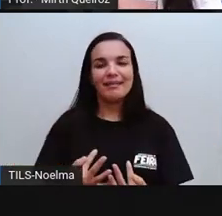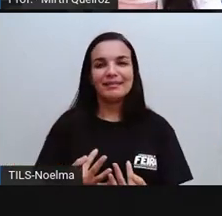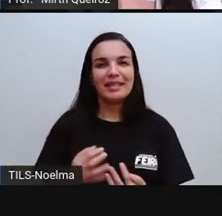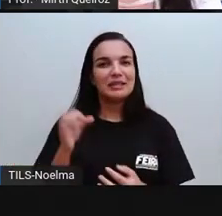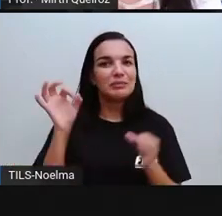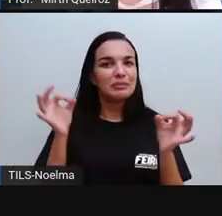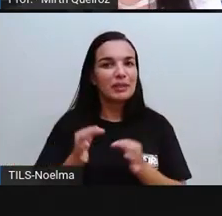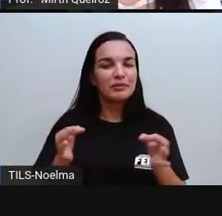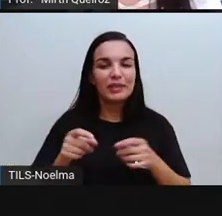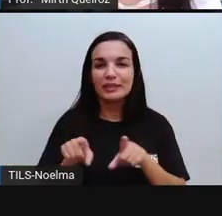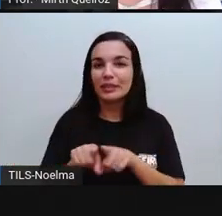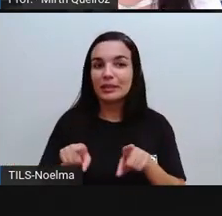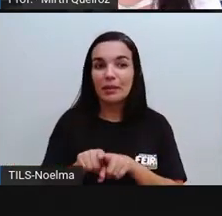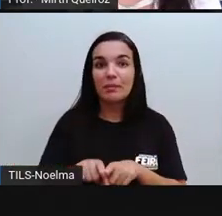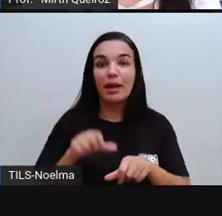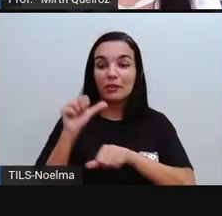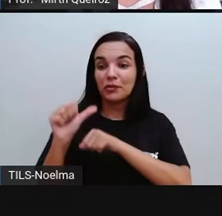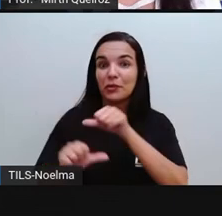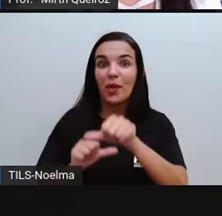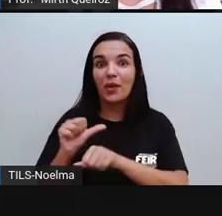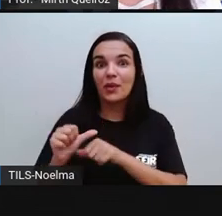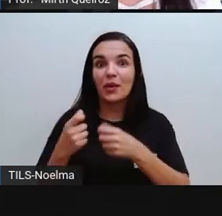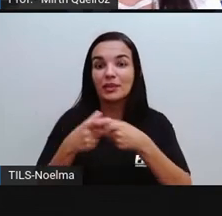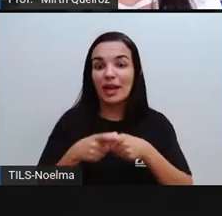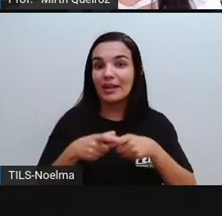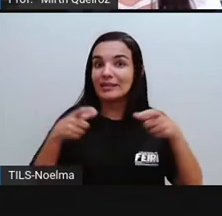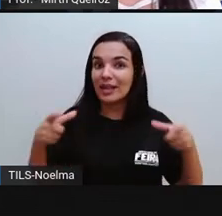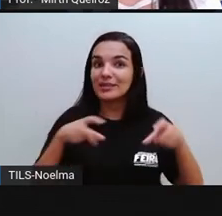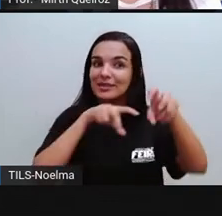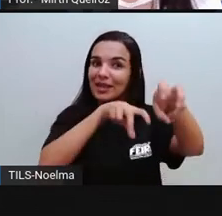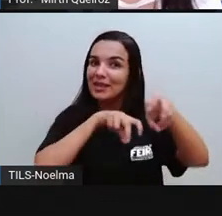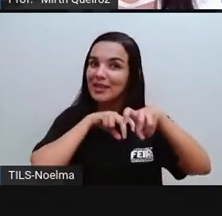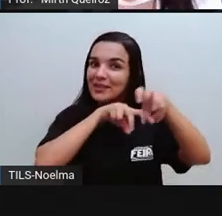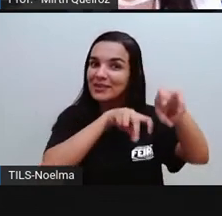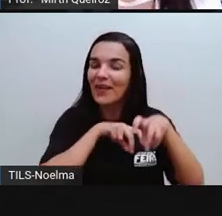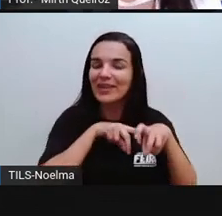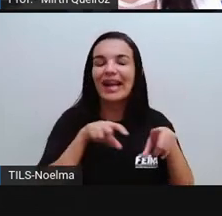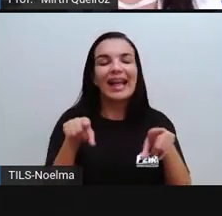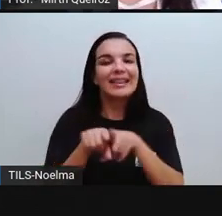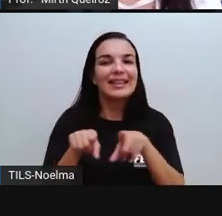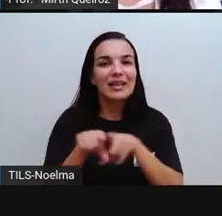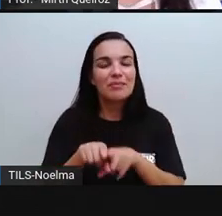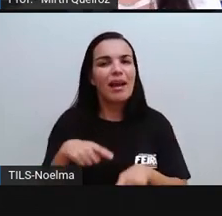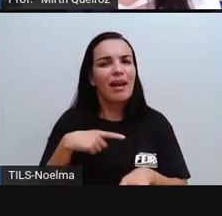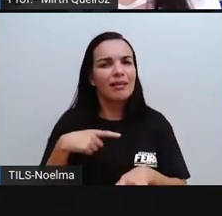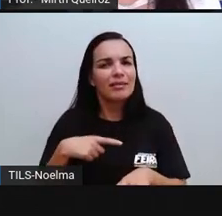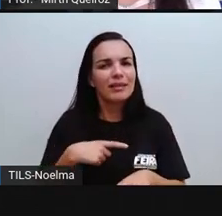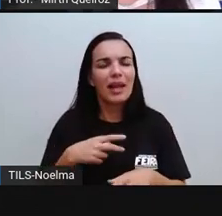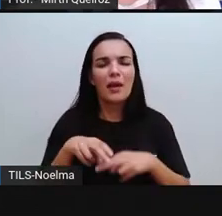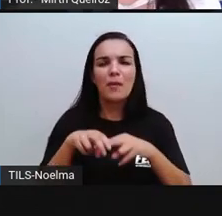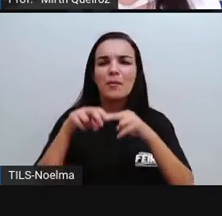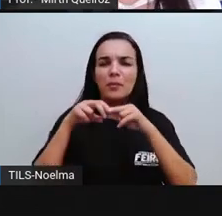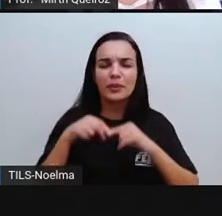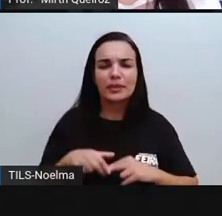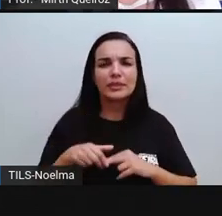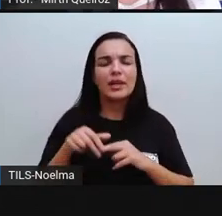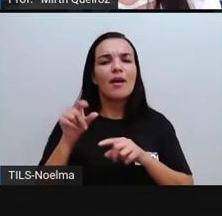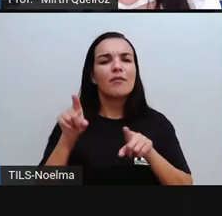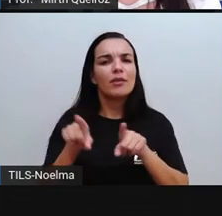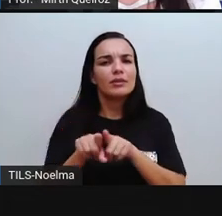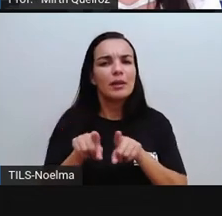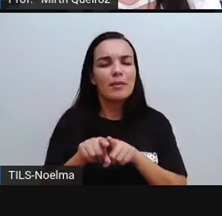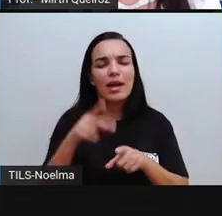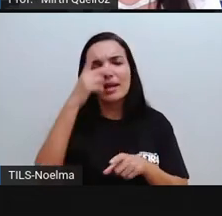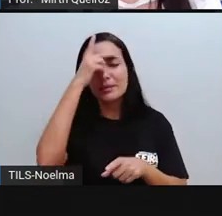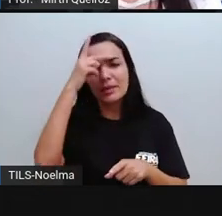inclusive de pequenos estão se tornando grandes agricultores E são motivos como esses que fazem com